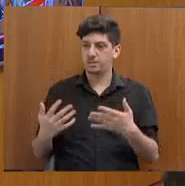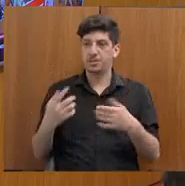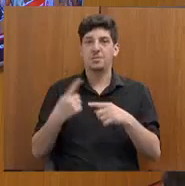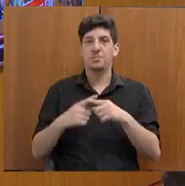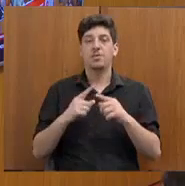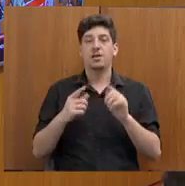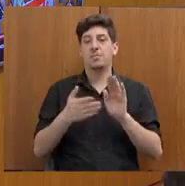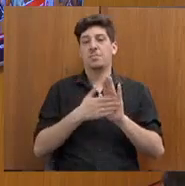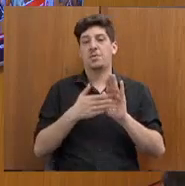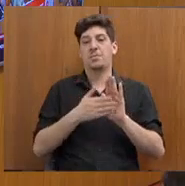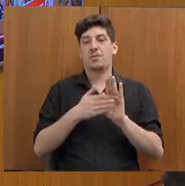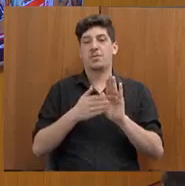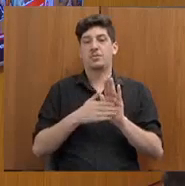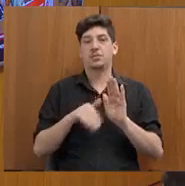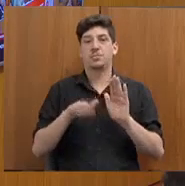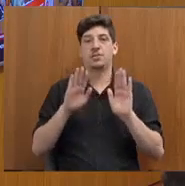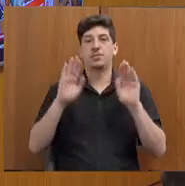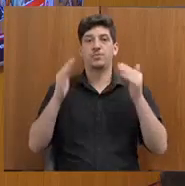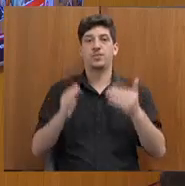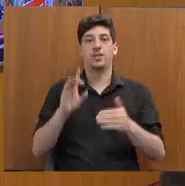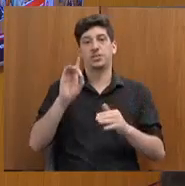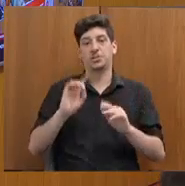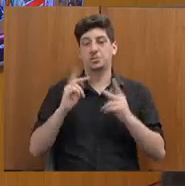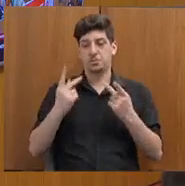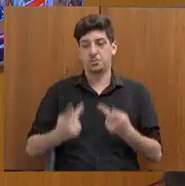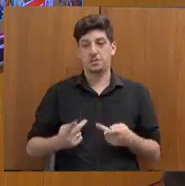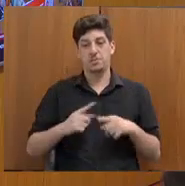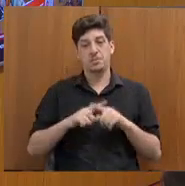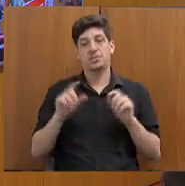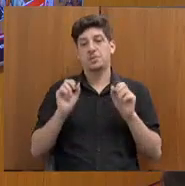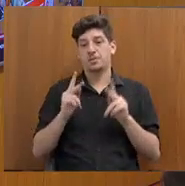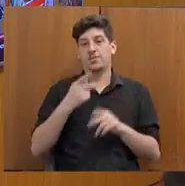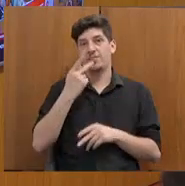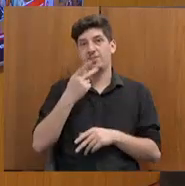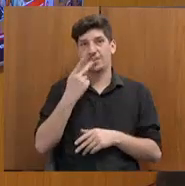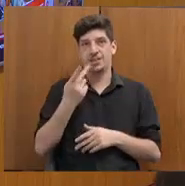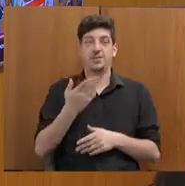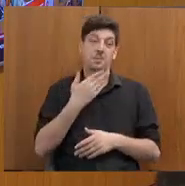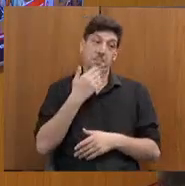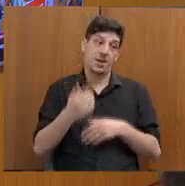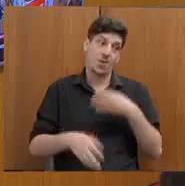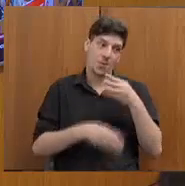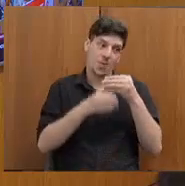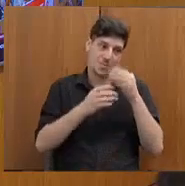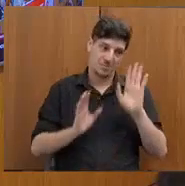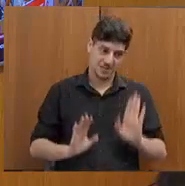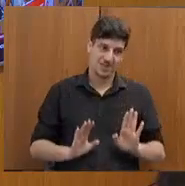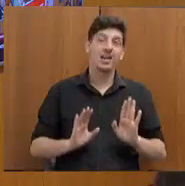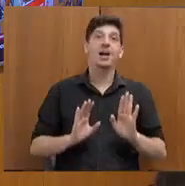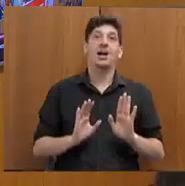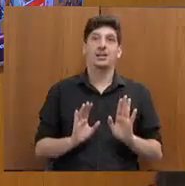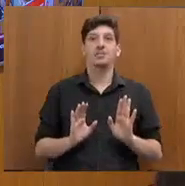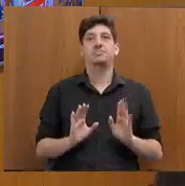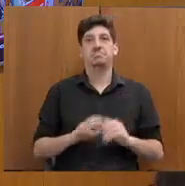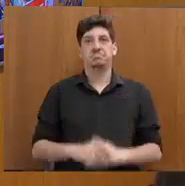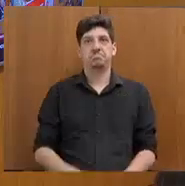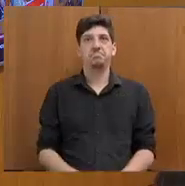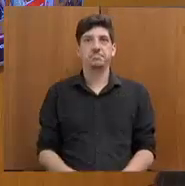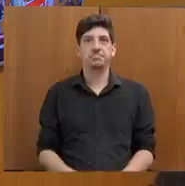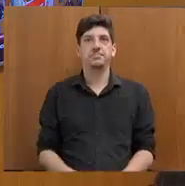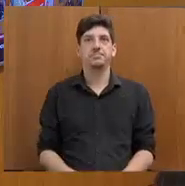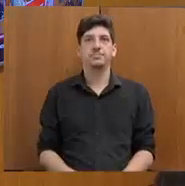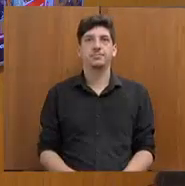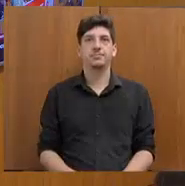era mais de direitos humanos, mas vamos falar. Então, complementa. Complementa a gente. Então,